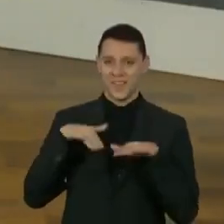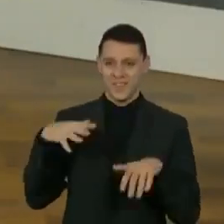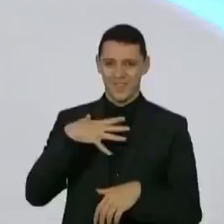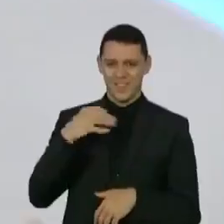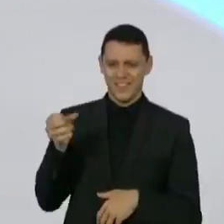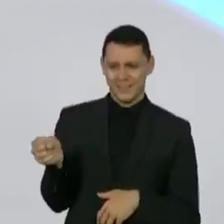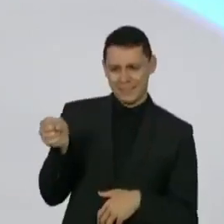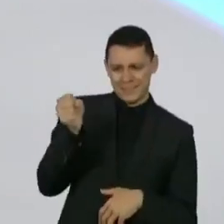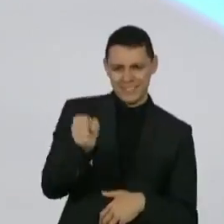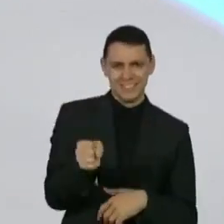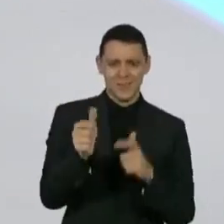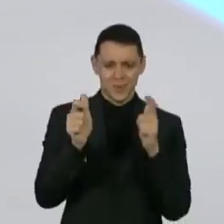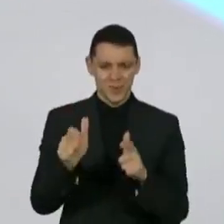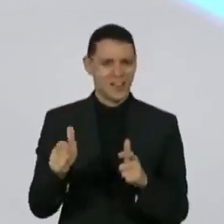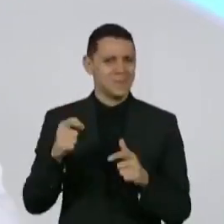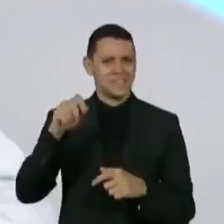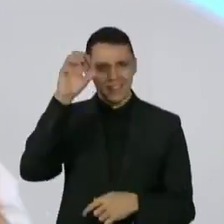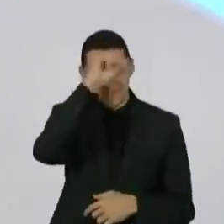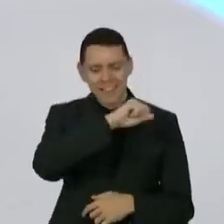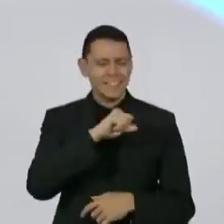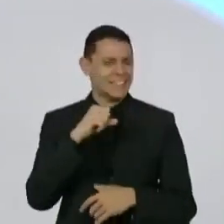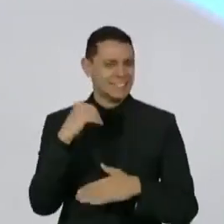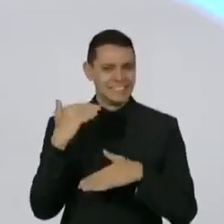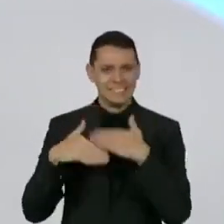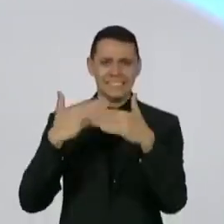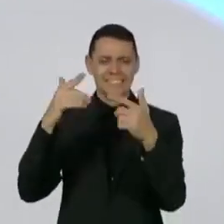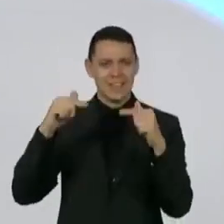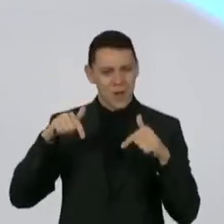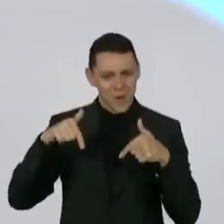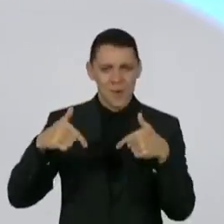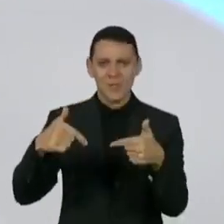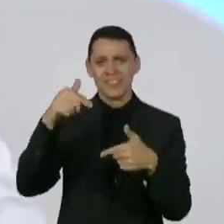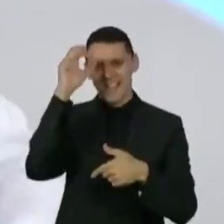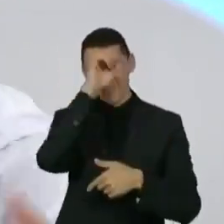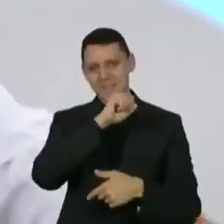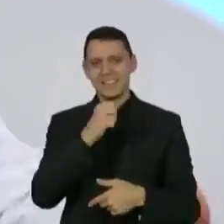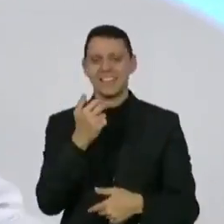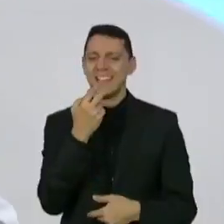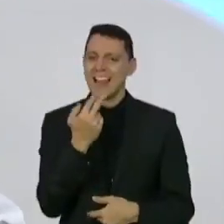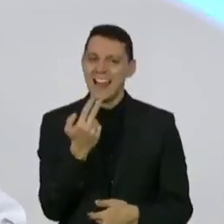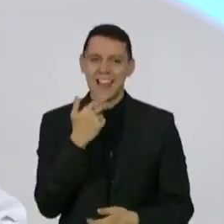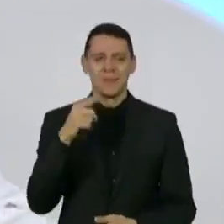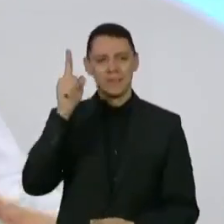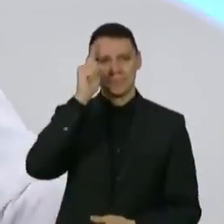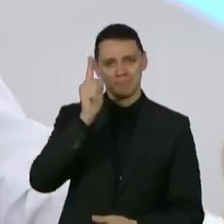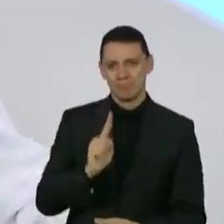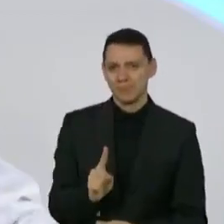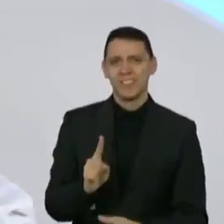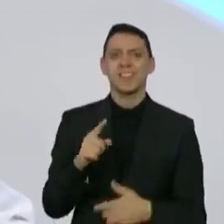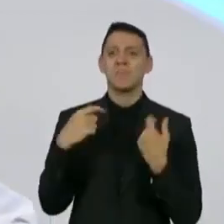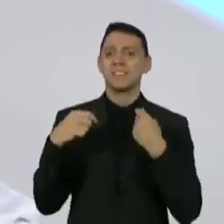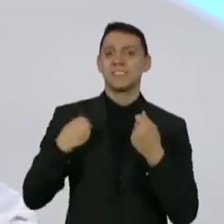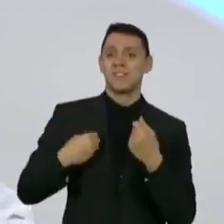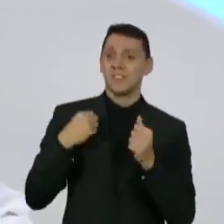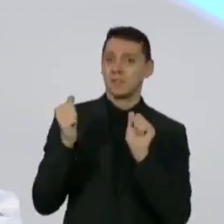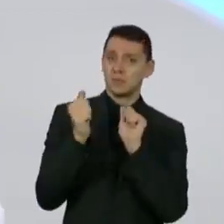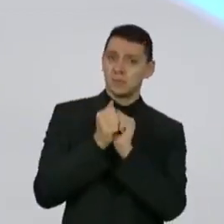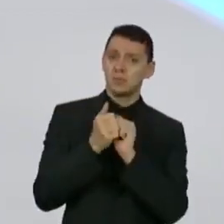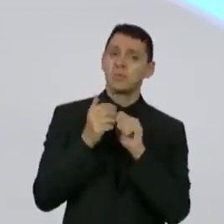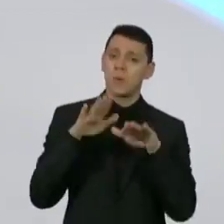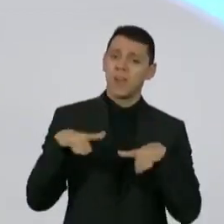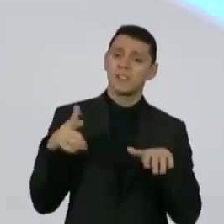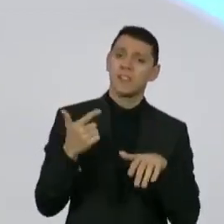ganham autonomia, que eles tenham que se resolver, que eles tenham que aprender uma língua que eles não sabem, que eles tenham que conviver com crianças de outros lugares.